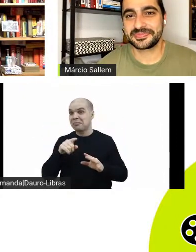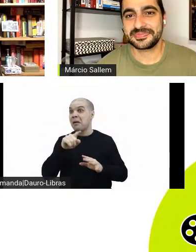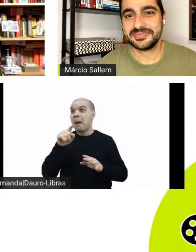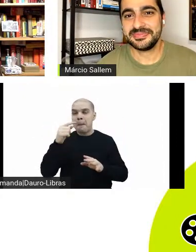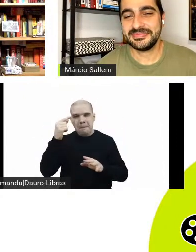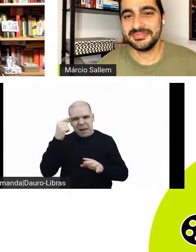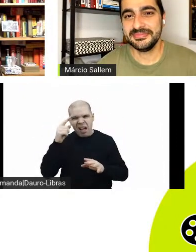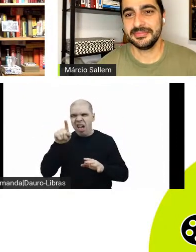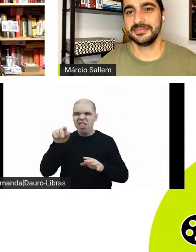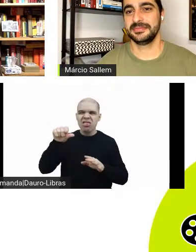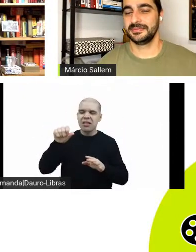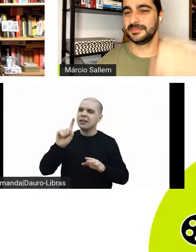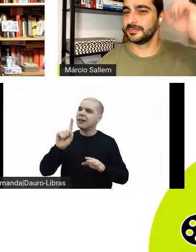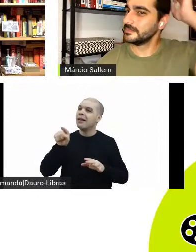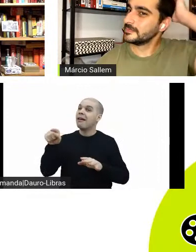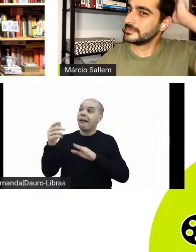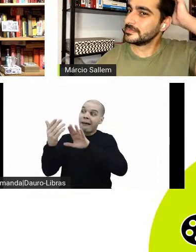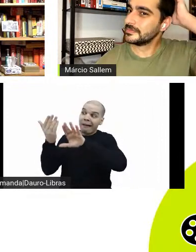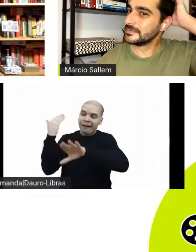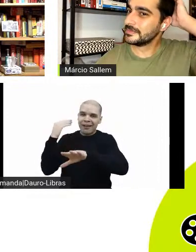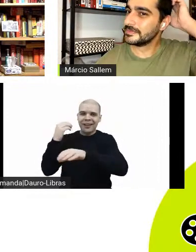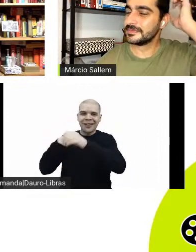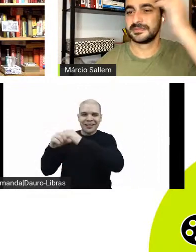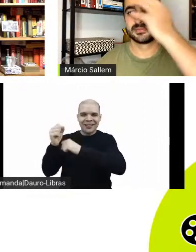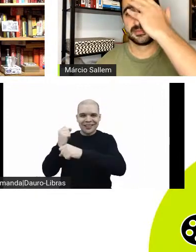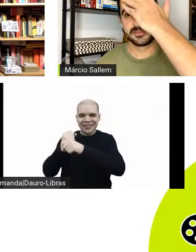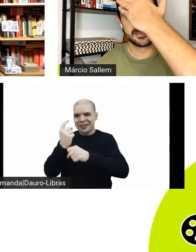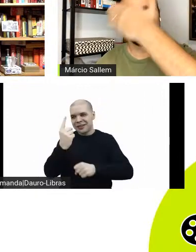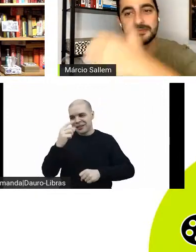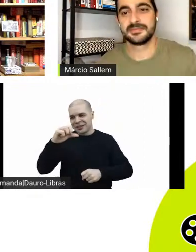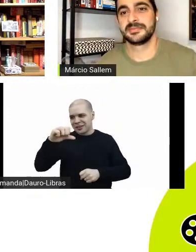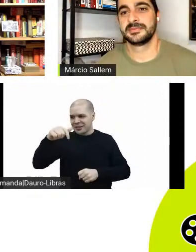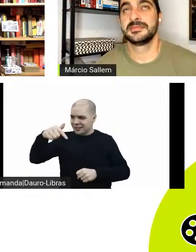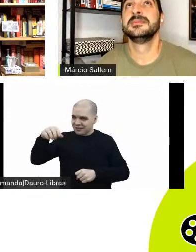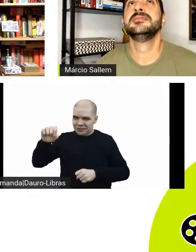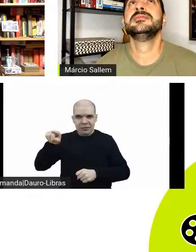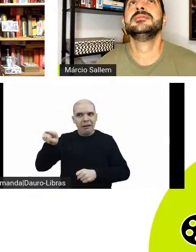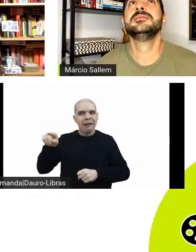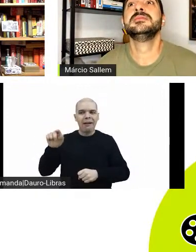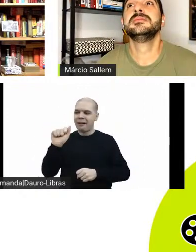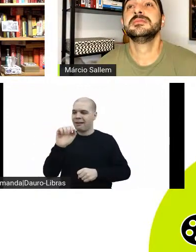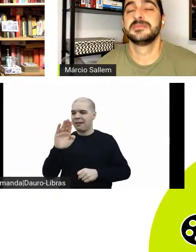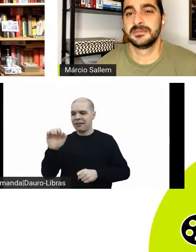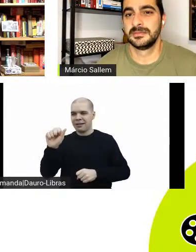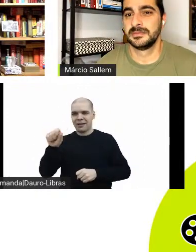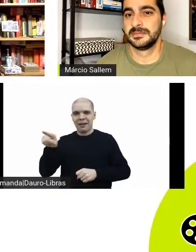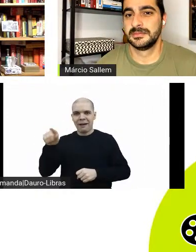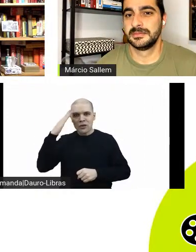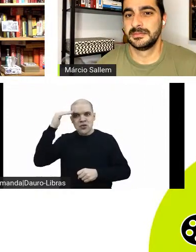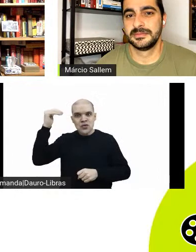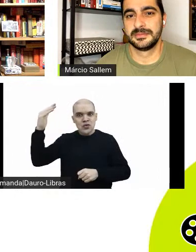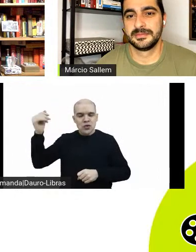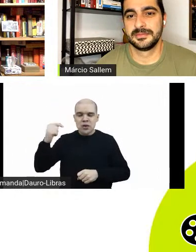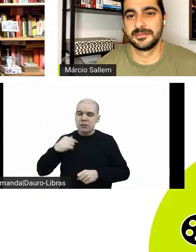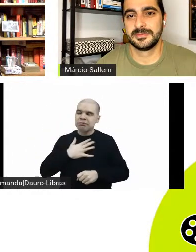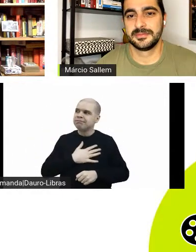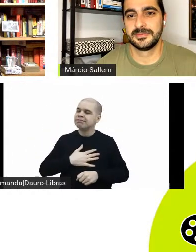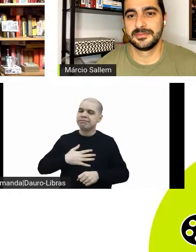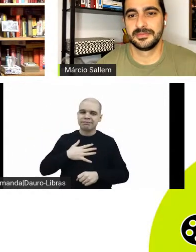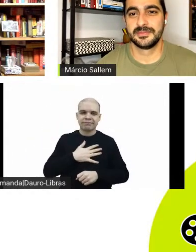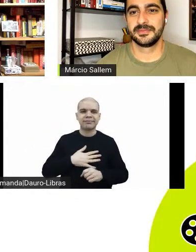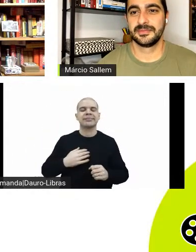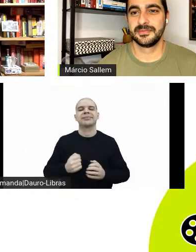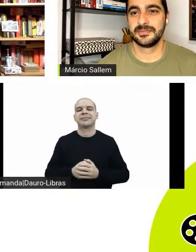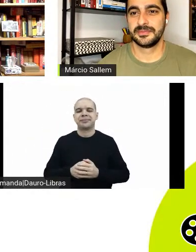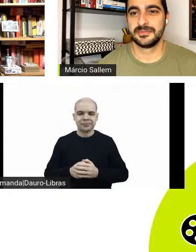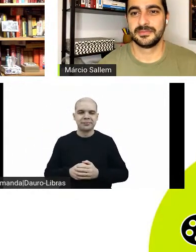70, apesar do filme estar em outra época, mas é atemporal e o pessoal falando também bastante aqui da trilha,